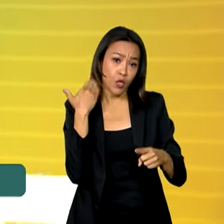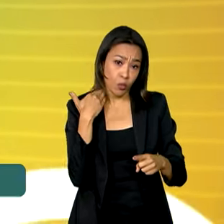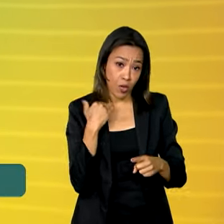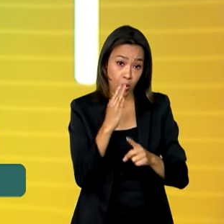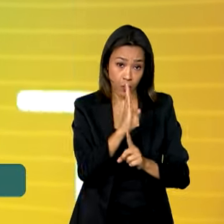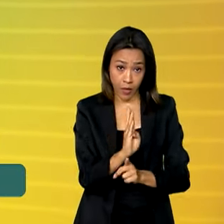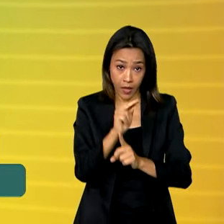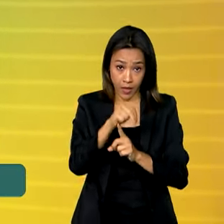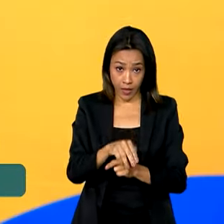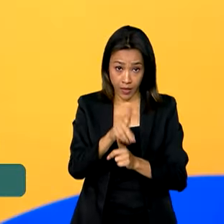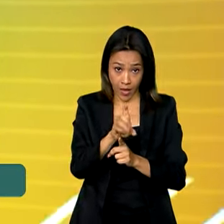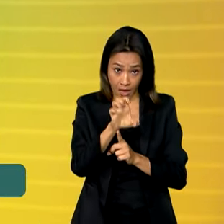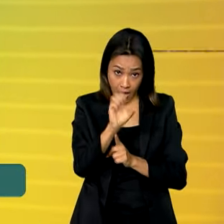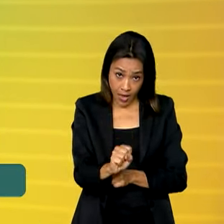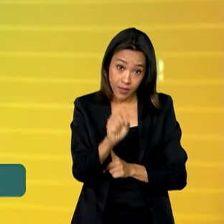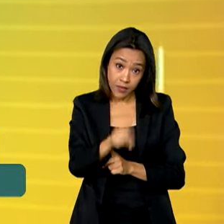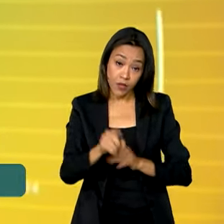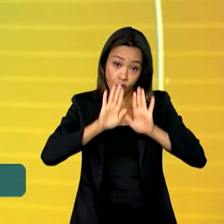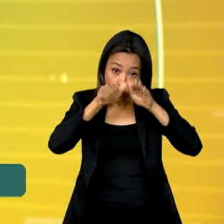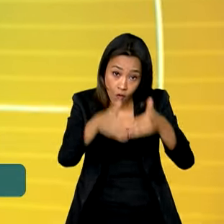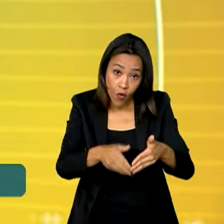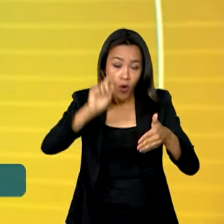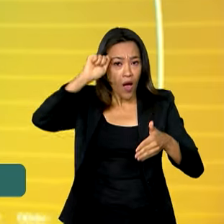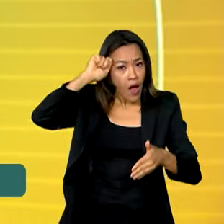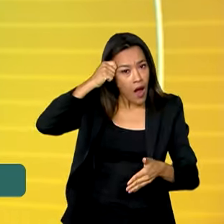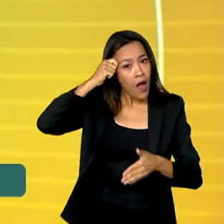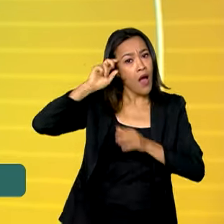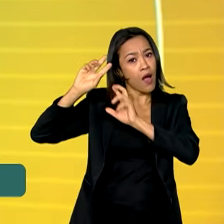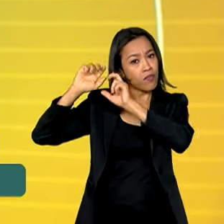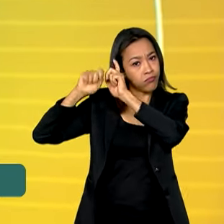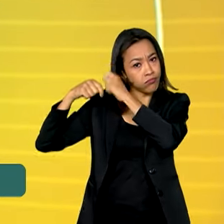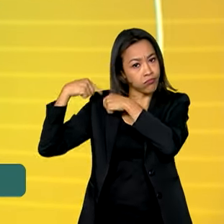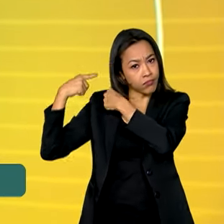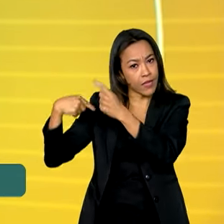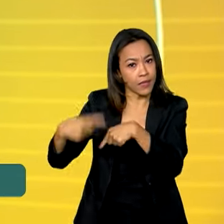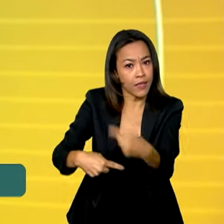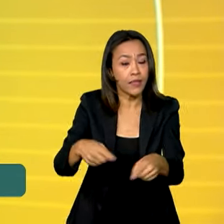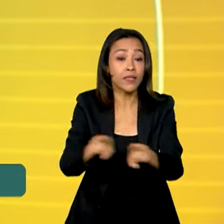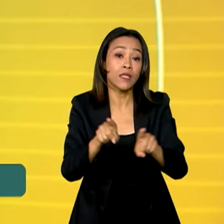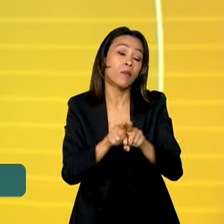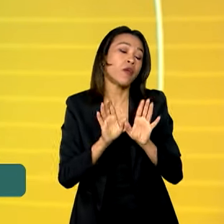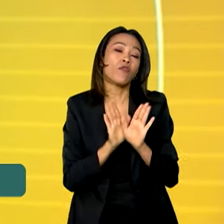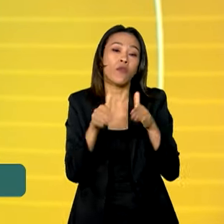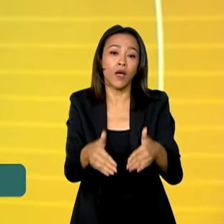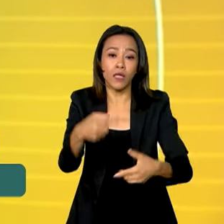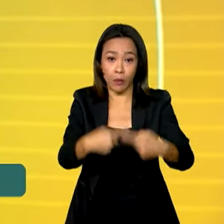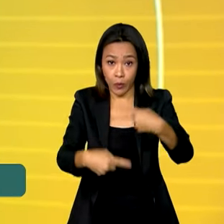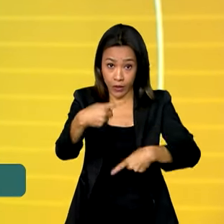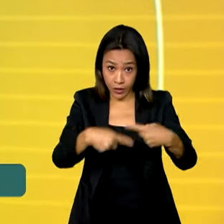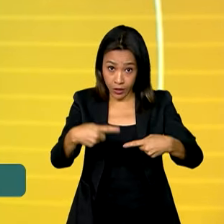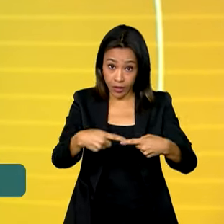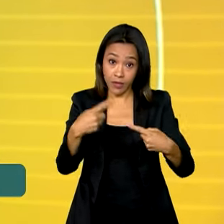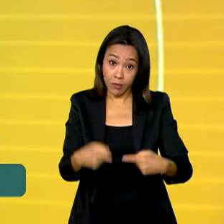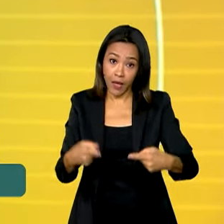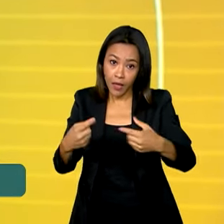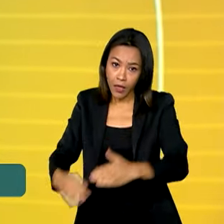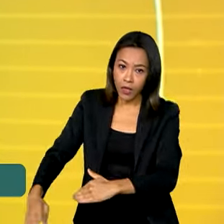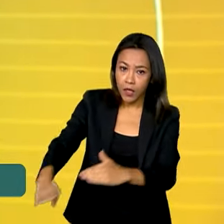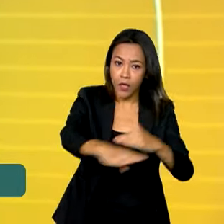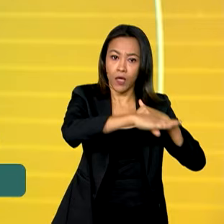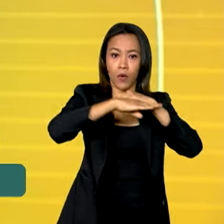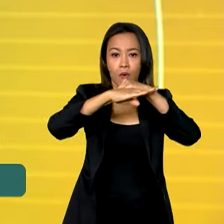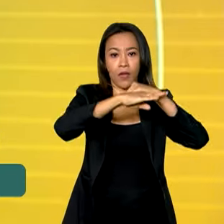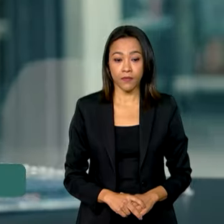focou na inclusão de afrodescendentes no mercado de trabalho e nas políticas públicas para promover igualdade racial